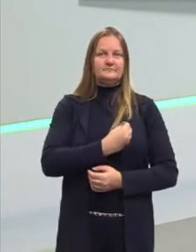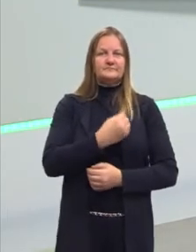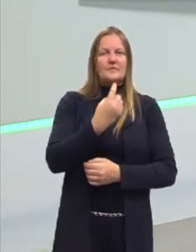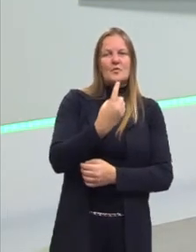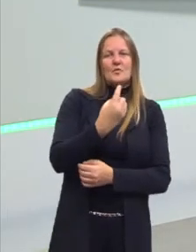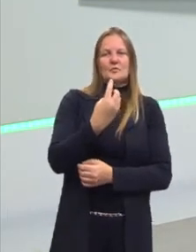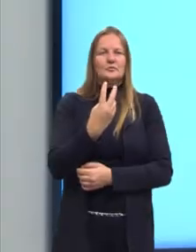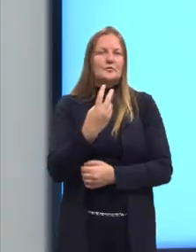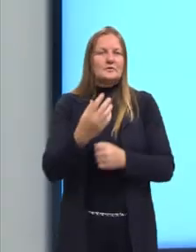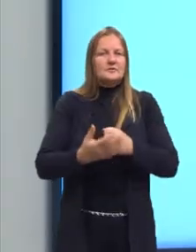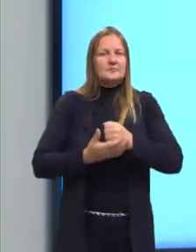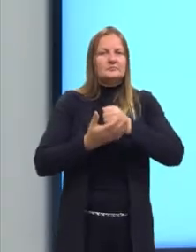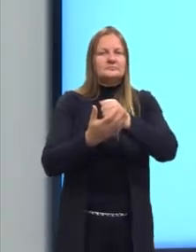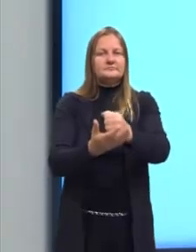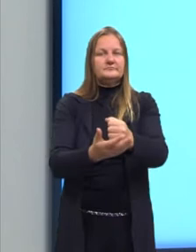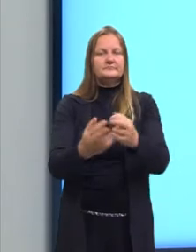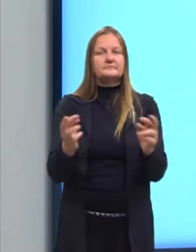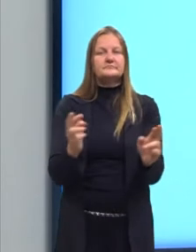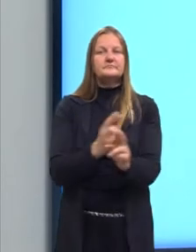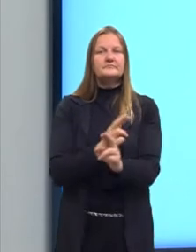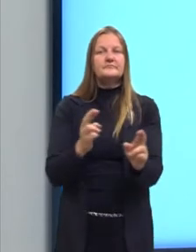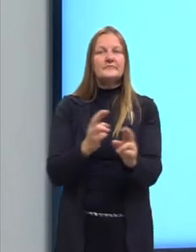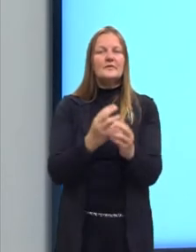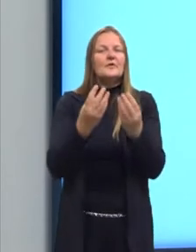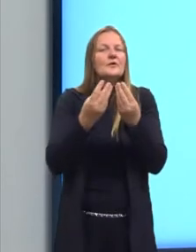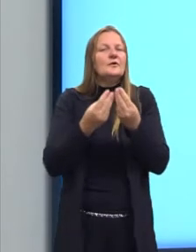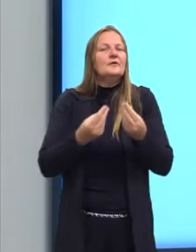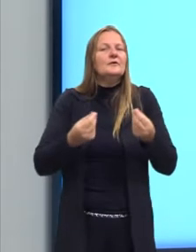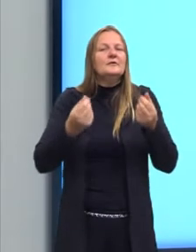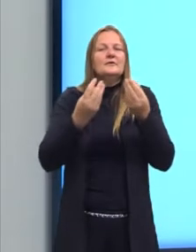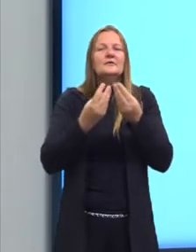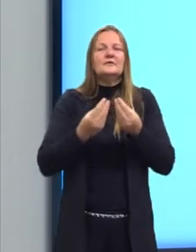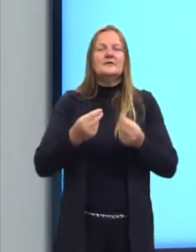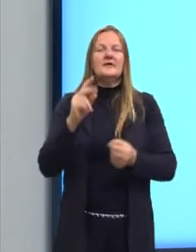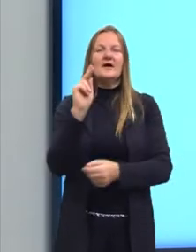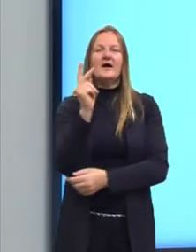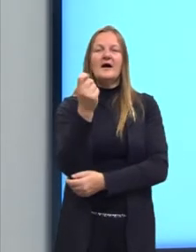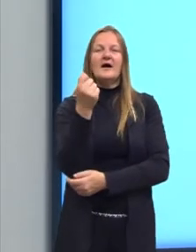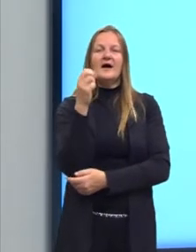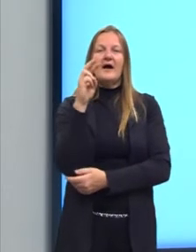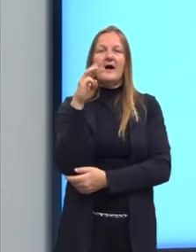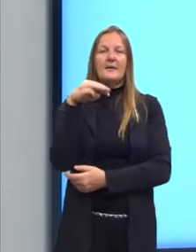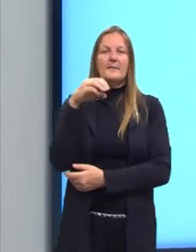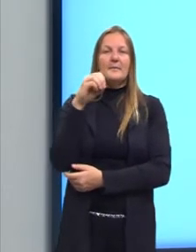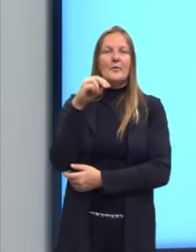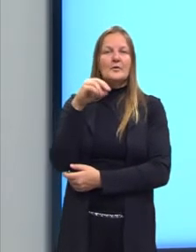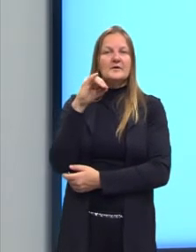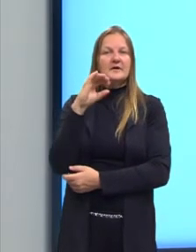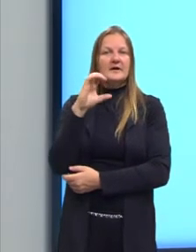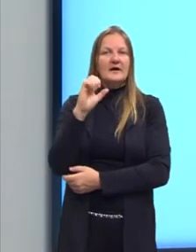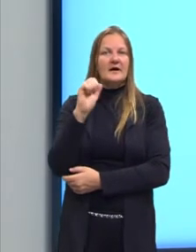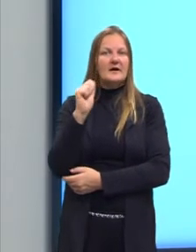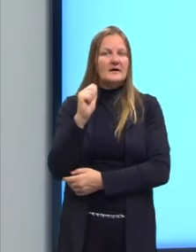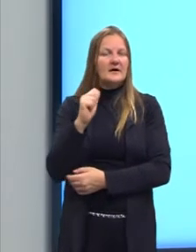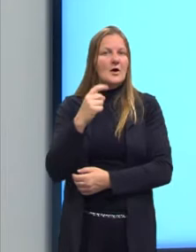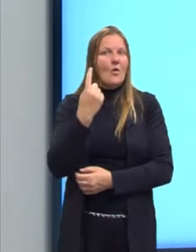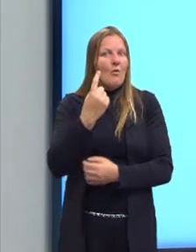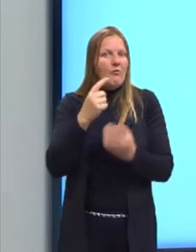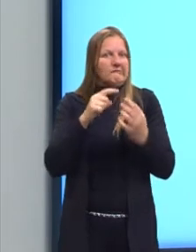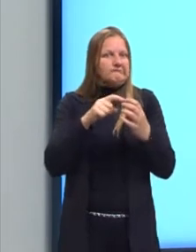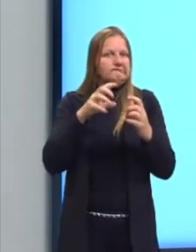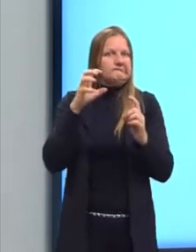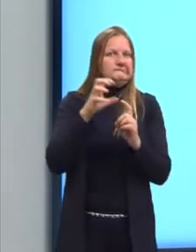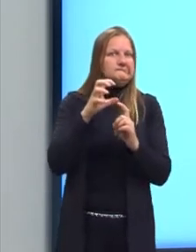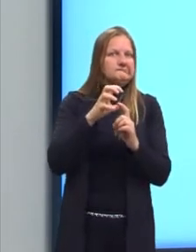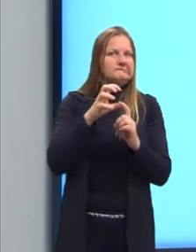então a relação é harmônica, né? Dois ou mais, no caso. Quando tem um que é prejudicado